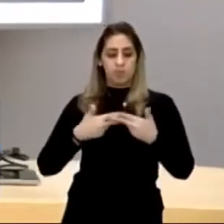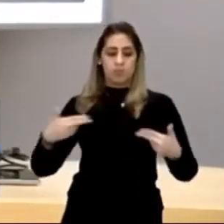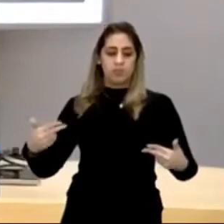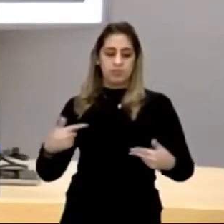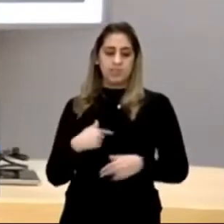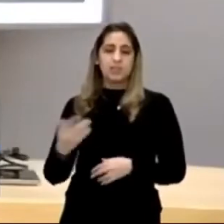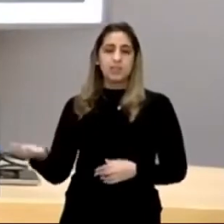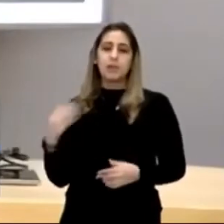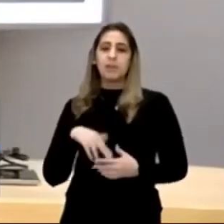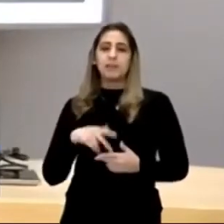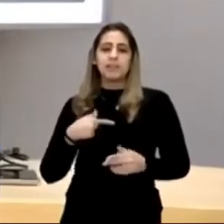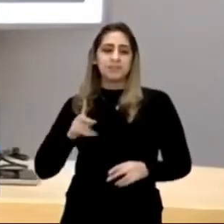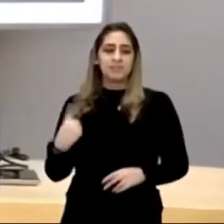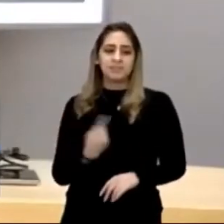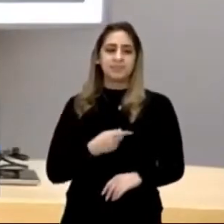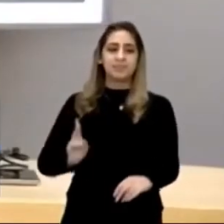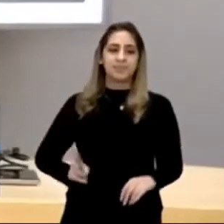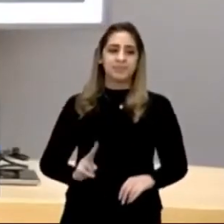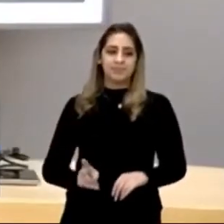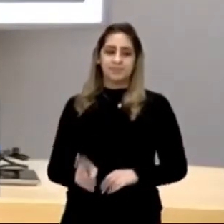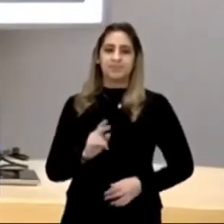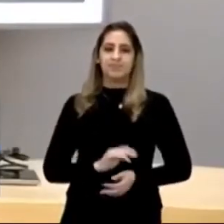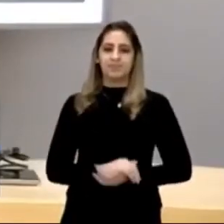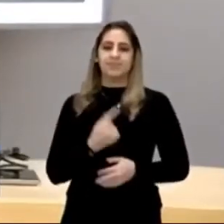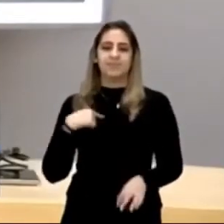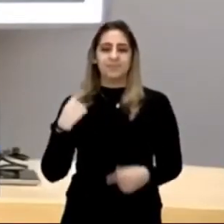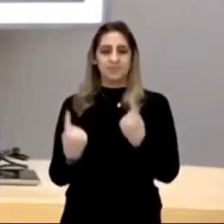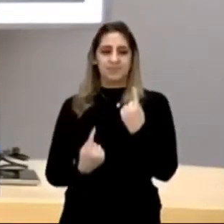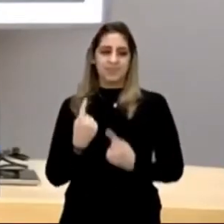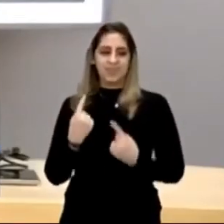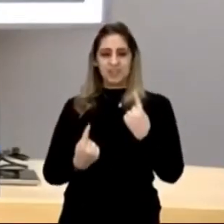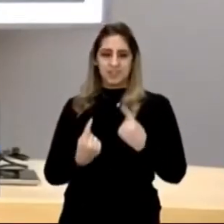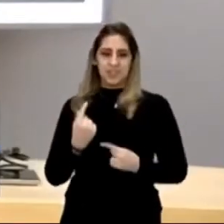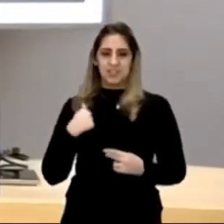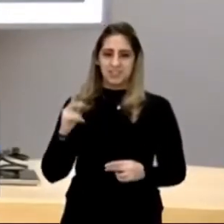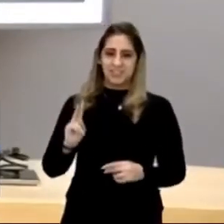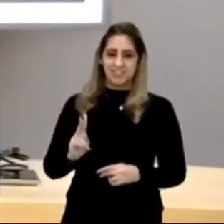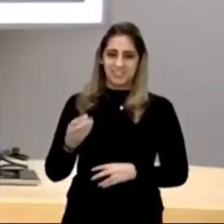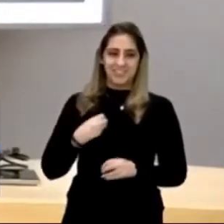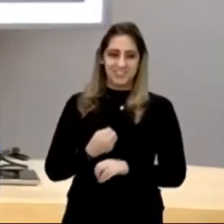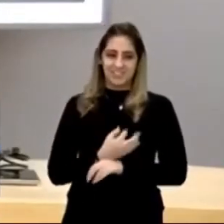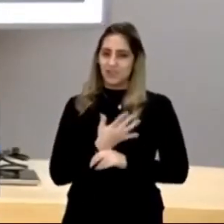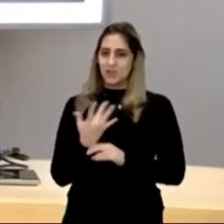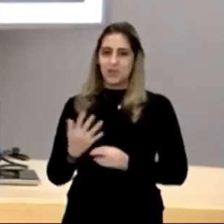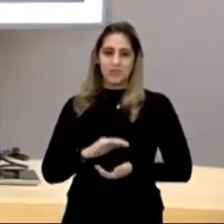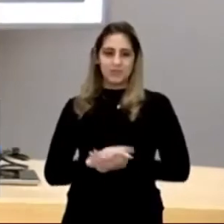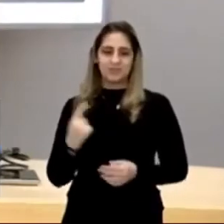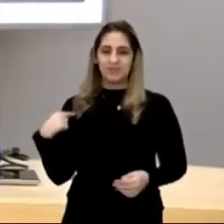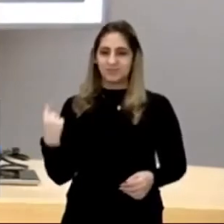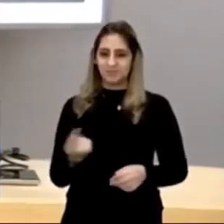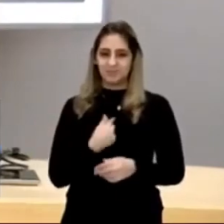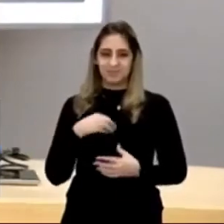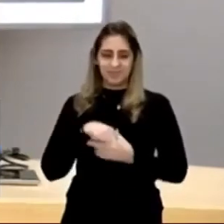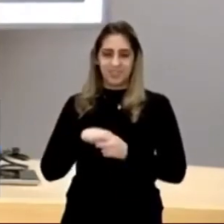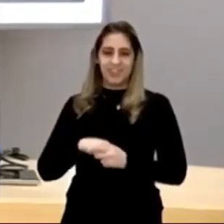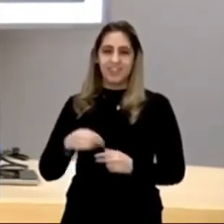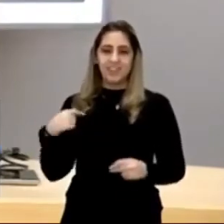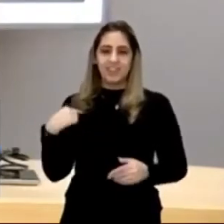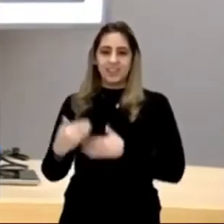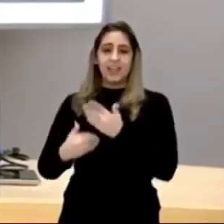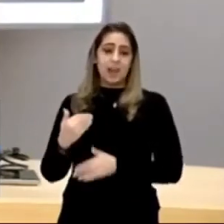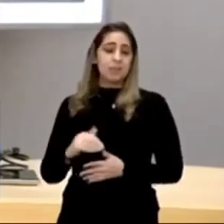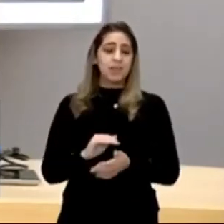eles continuam, sinais de terra, os quais eram muita quantidade, de ervas compridas, a que os marianos chamam